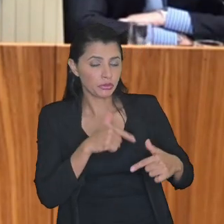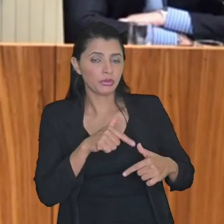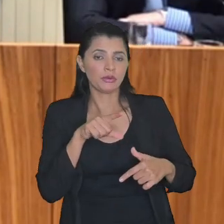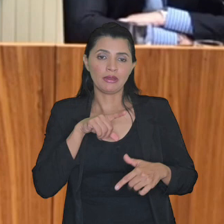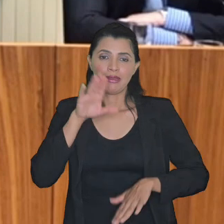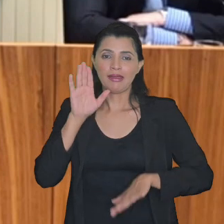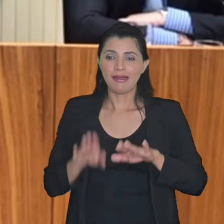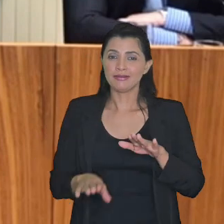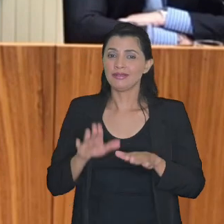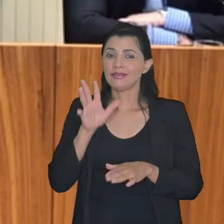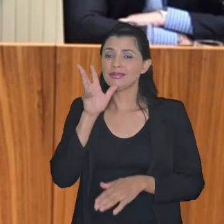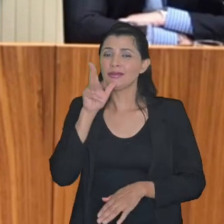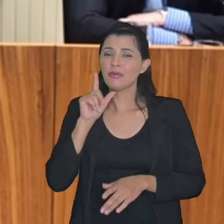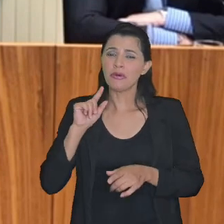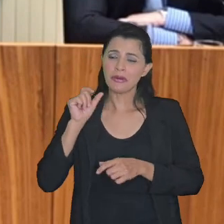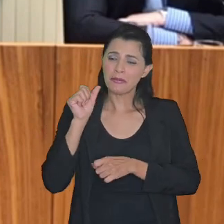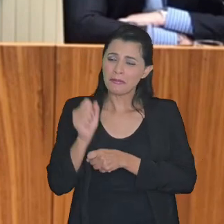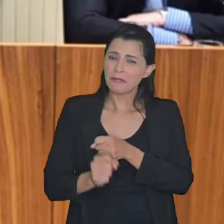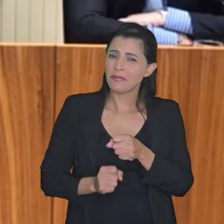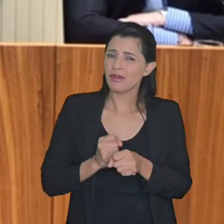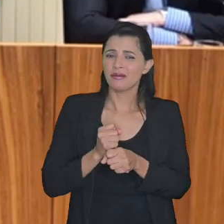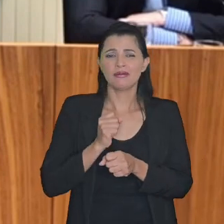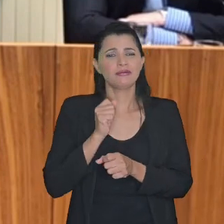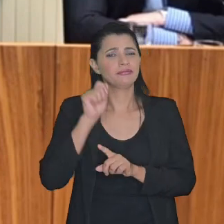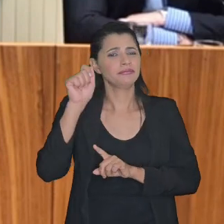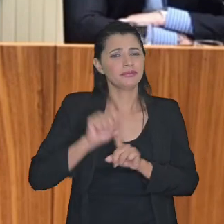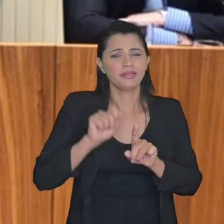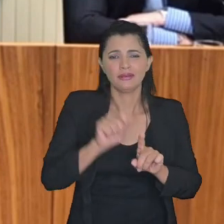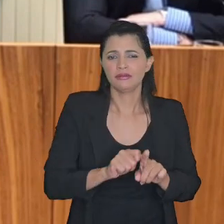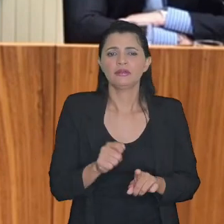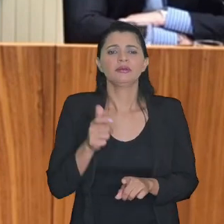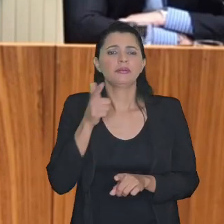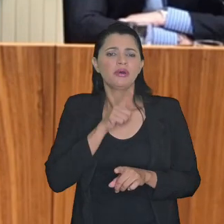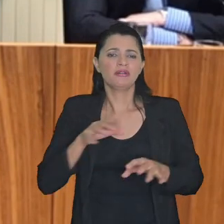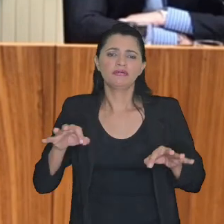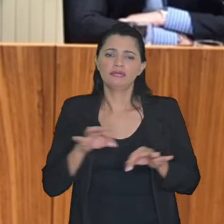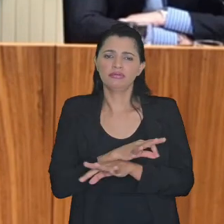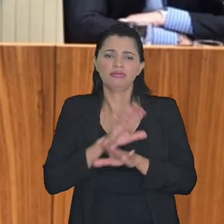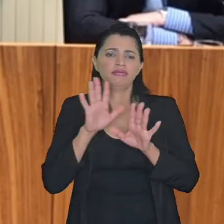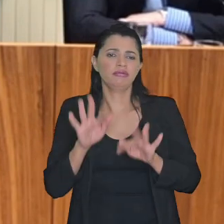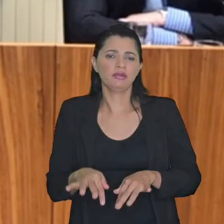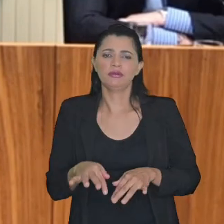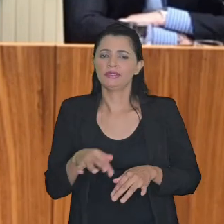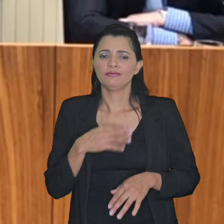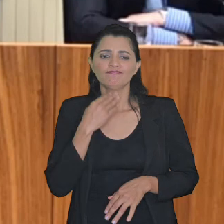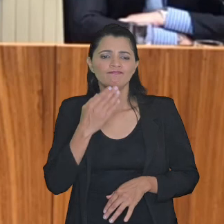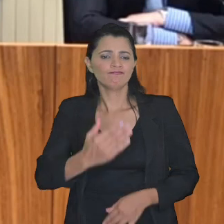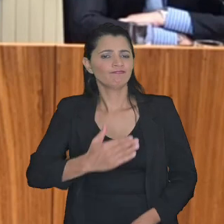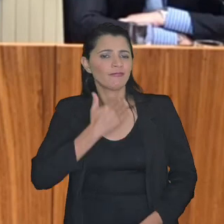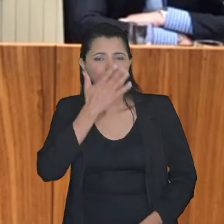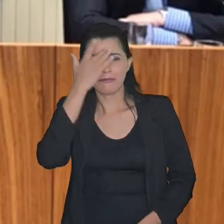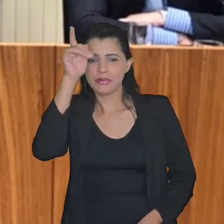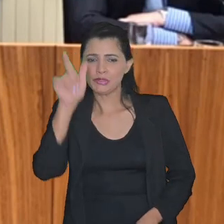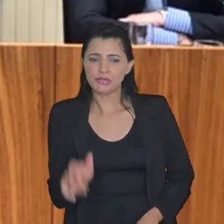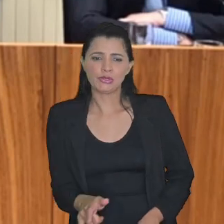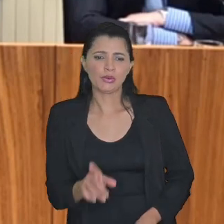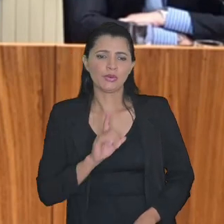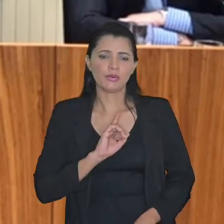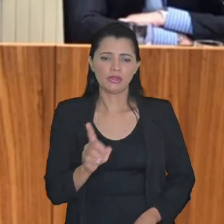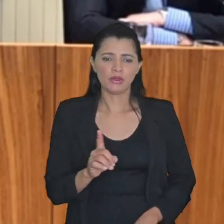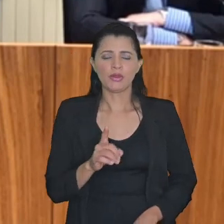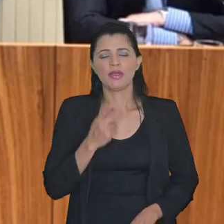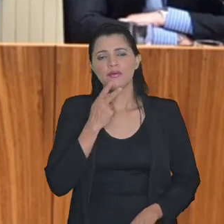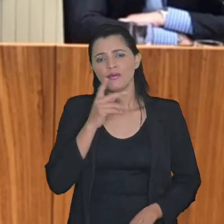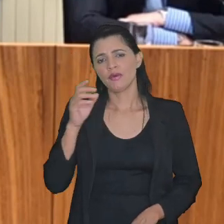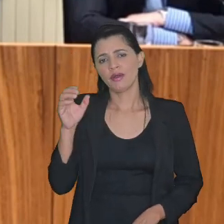às vezes levam meses ano até para ser fechada então não vale a pena para o contribuinte eu acho que aqui